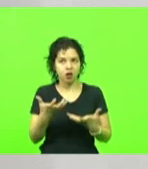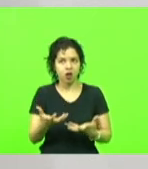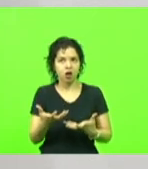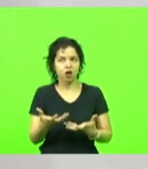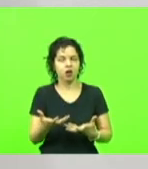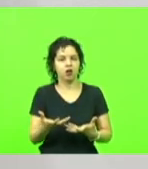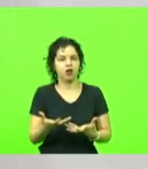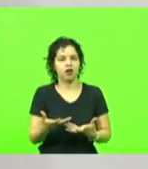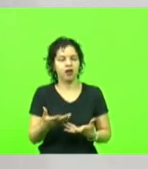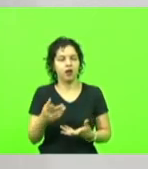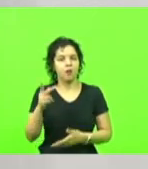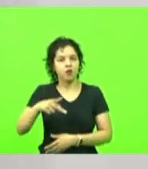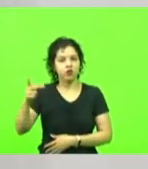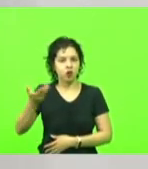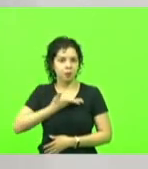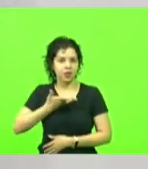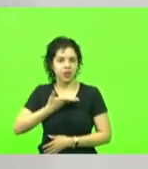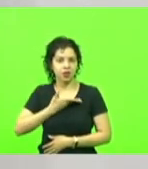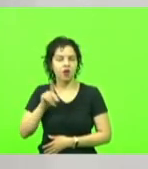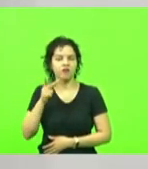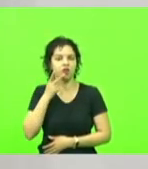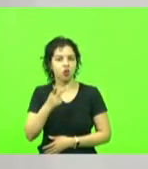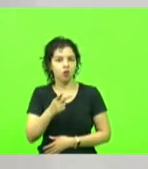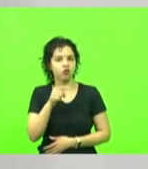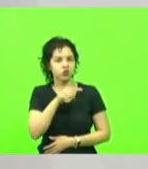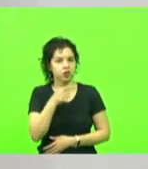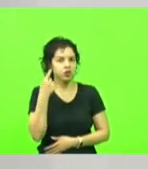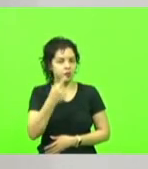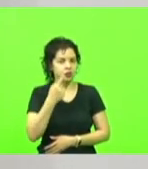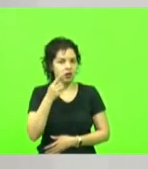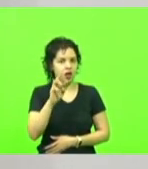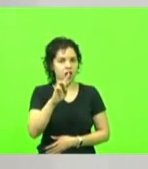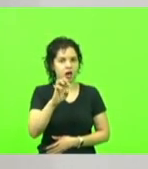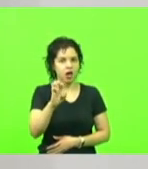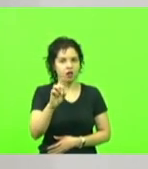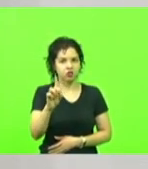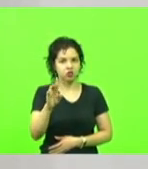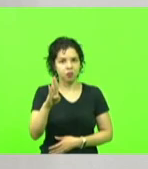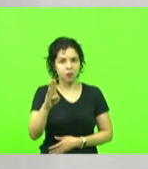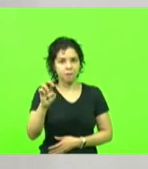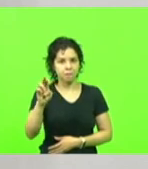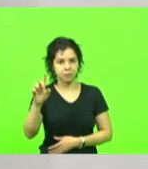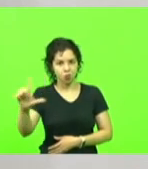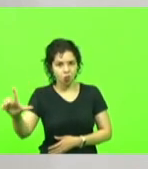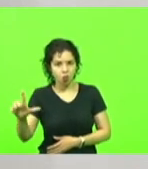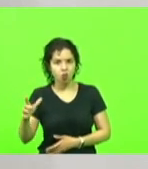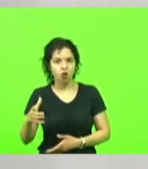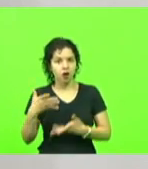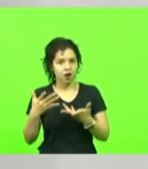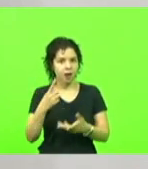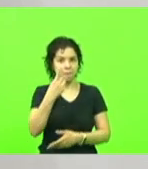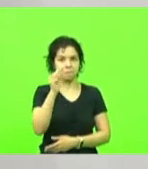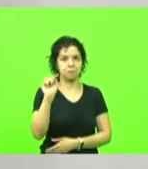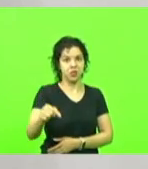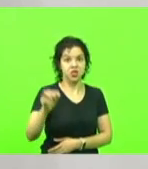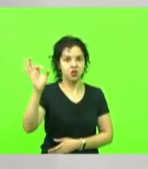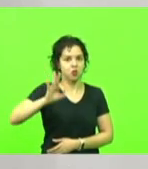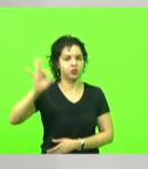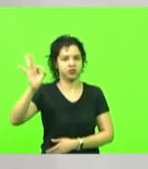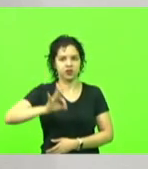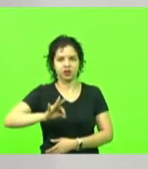diz um professor amigo meu, você é deputada Red Bull, está sempre com 1.000% de energia,